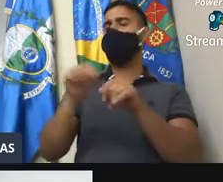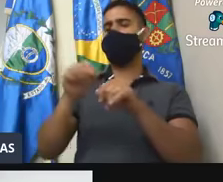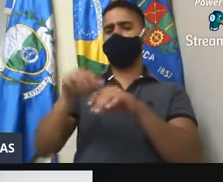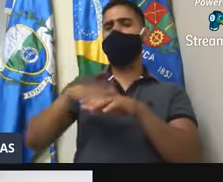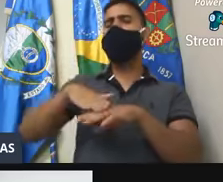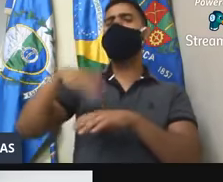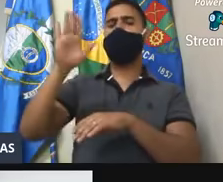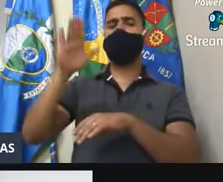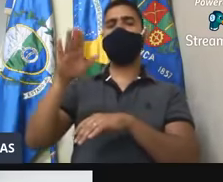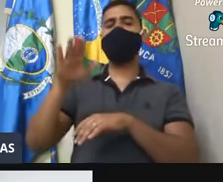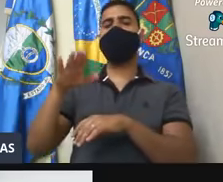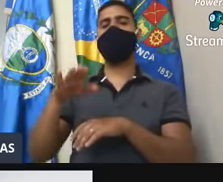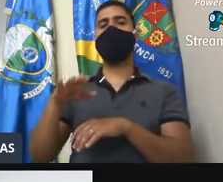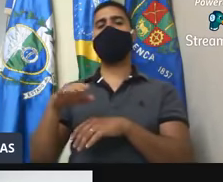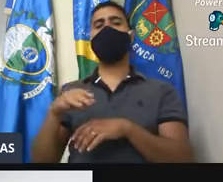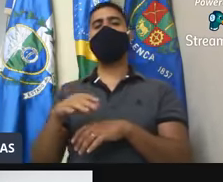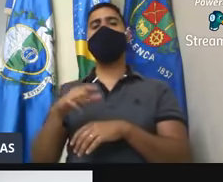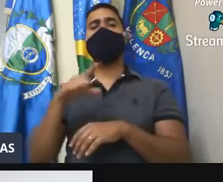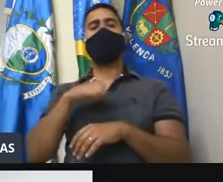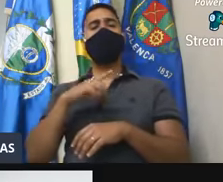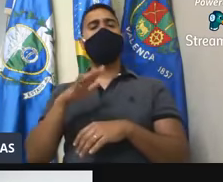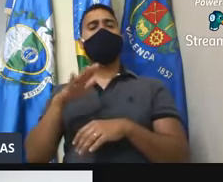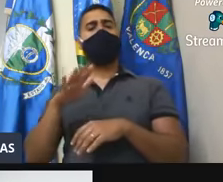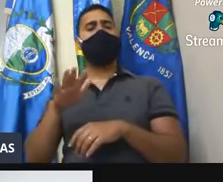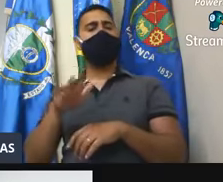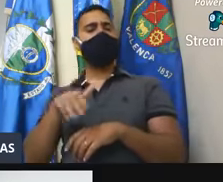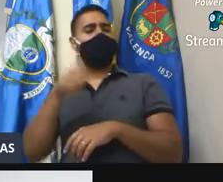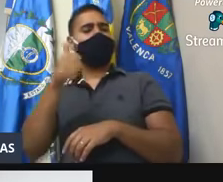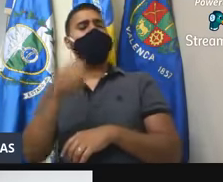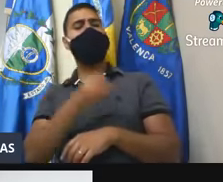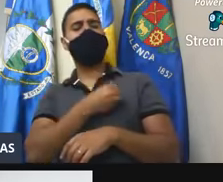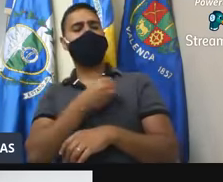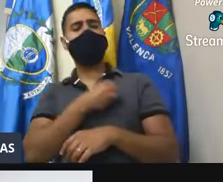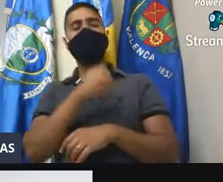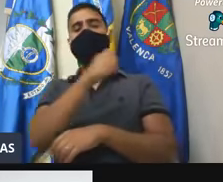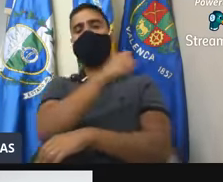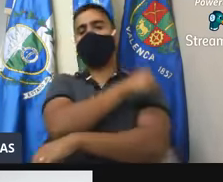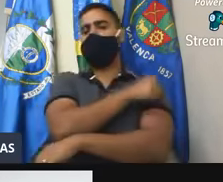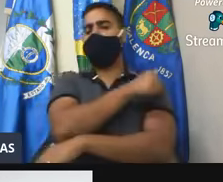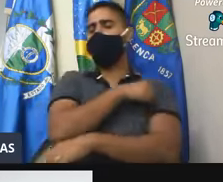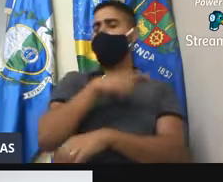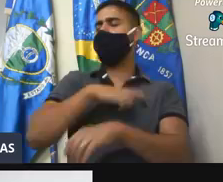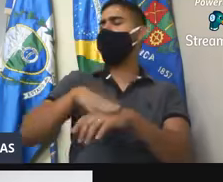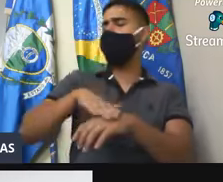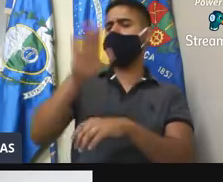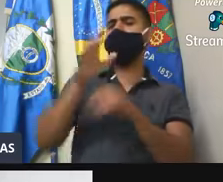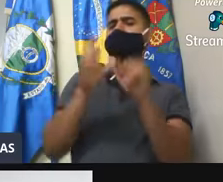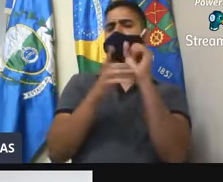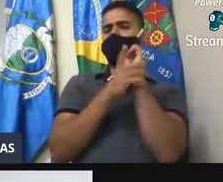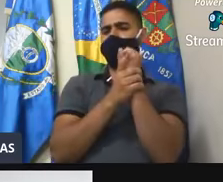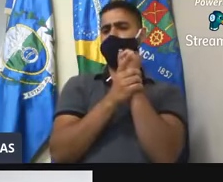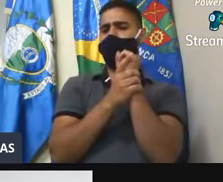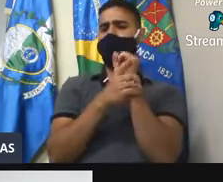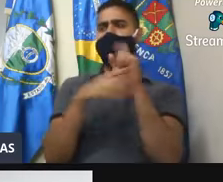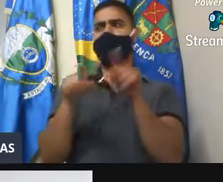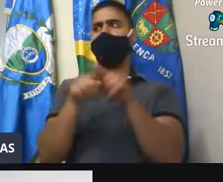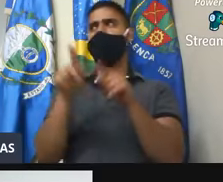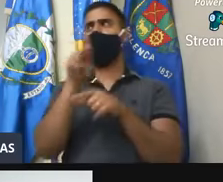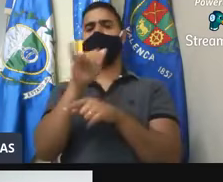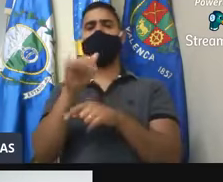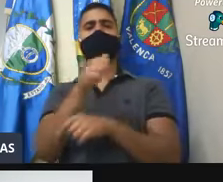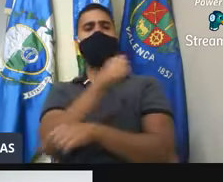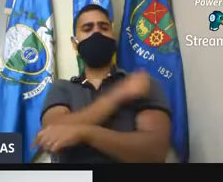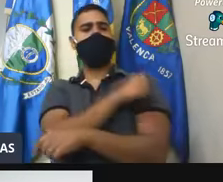será feito para o melhor conforto daqueles alunos, a melhor segurança dos pais daqueles alunos que